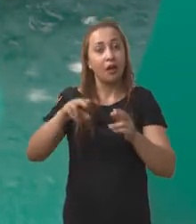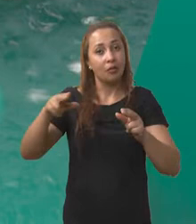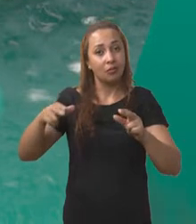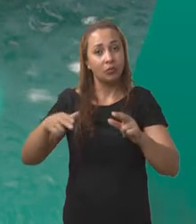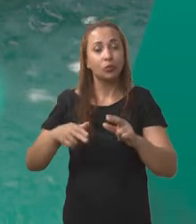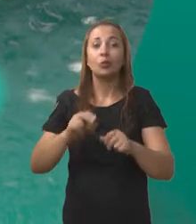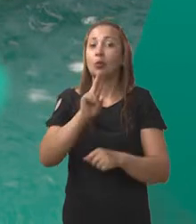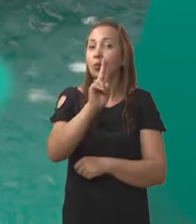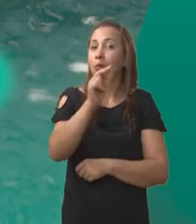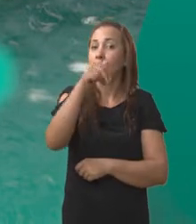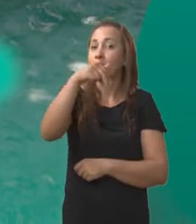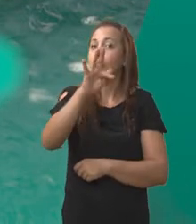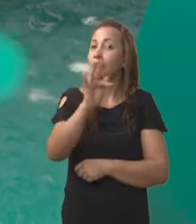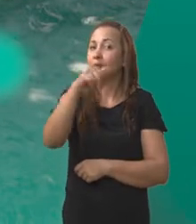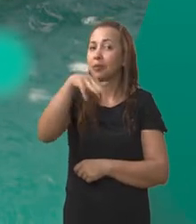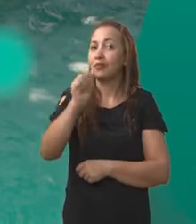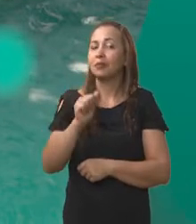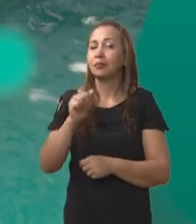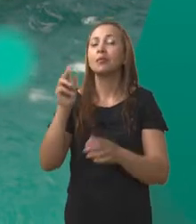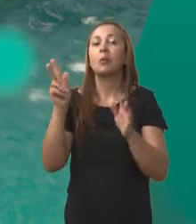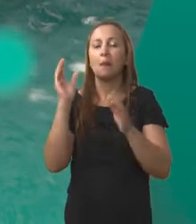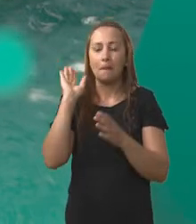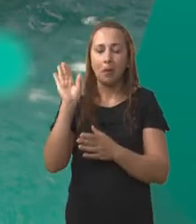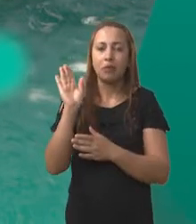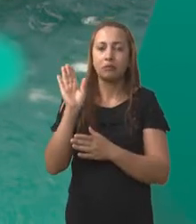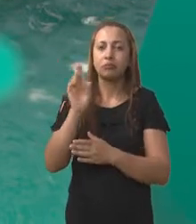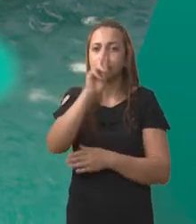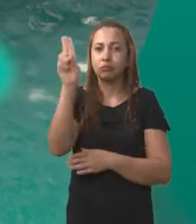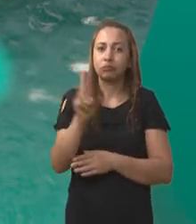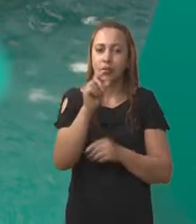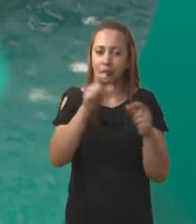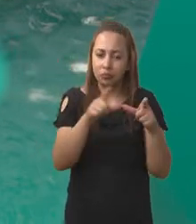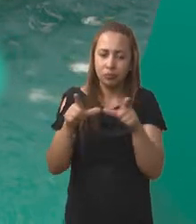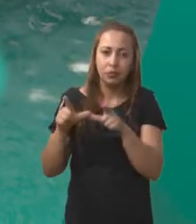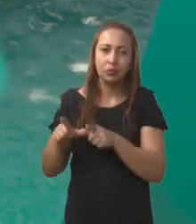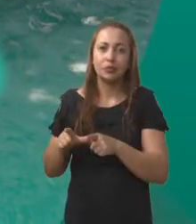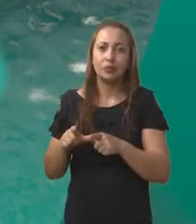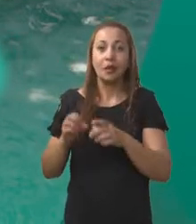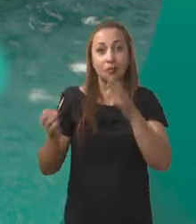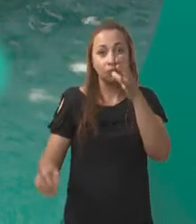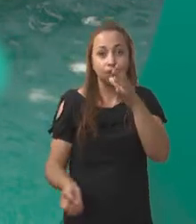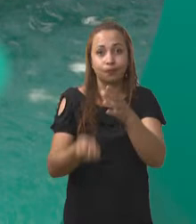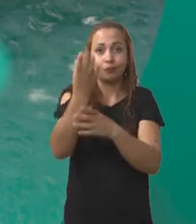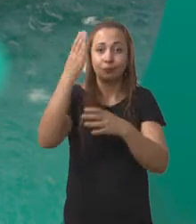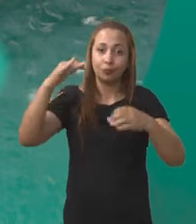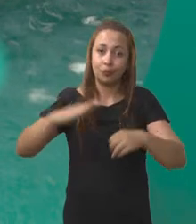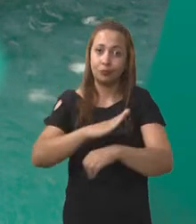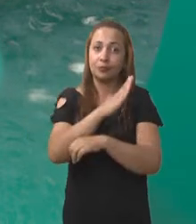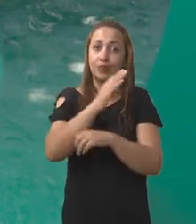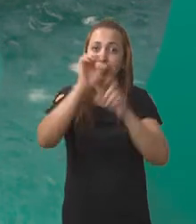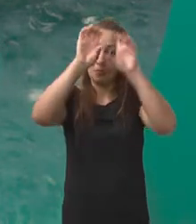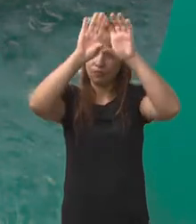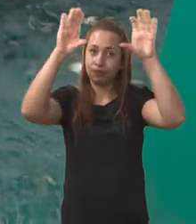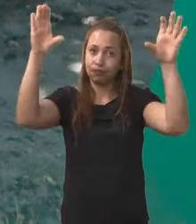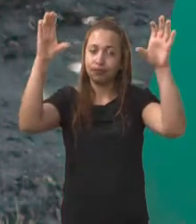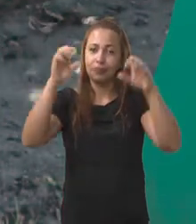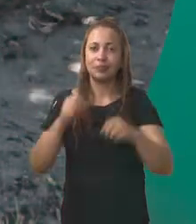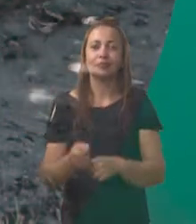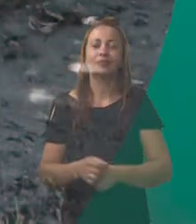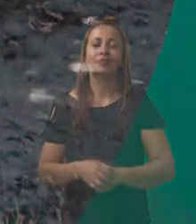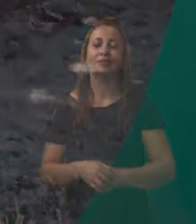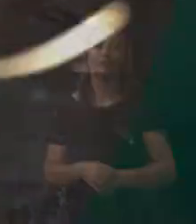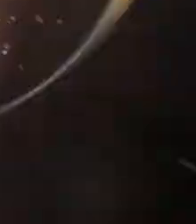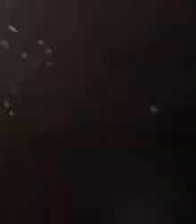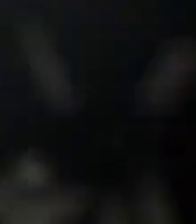Federal do Maranhão, promete utilizar as micro-redes como fonte de lançamentos de foguetes. A gente volta já já!